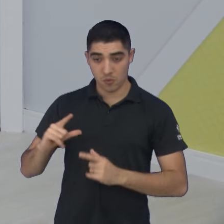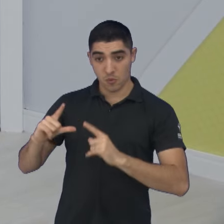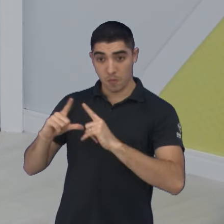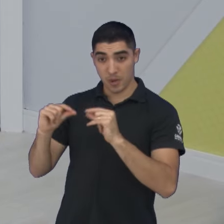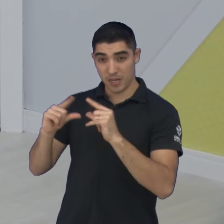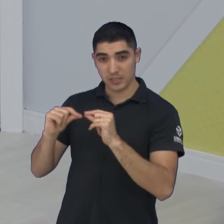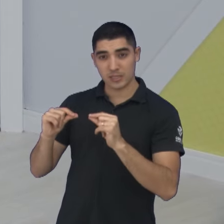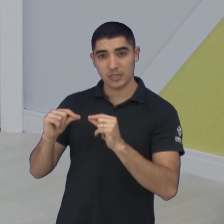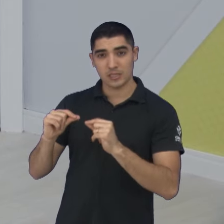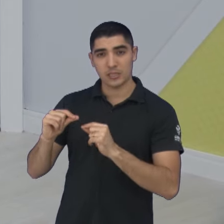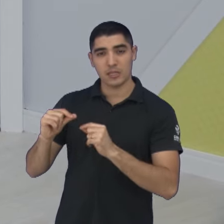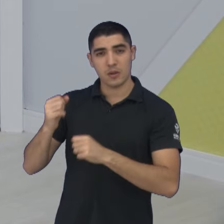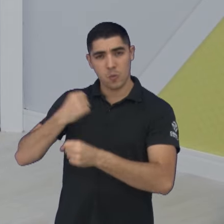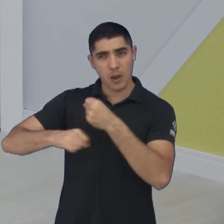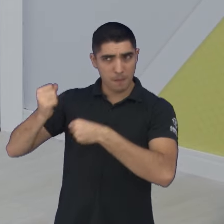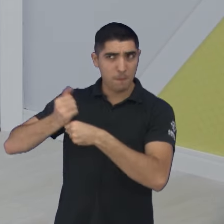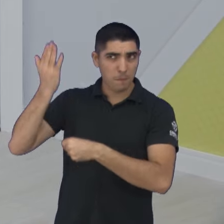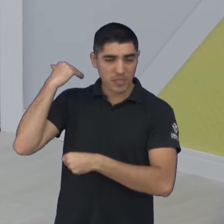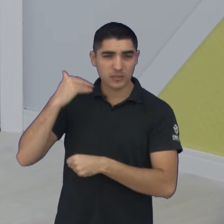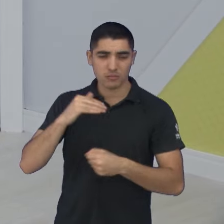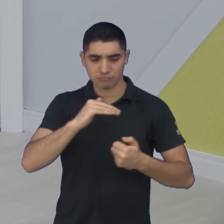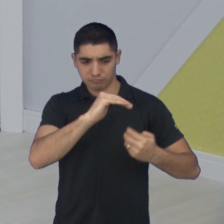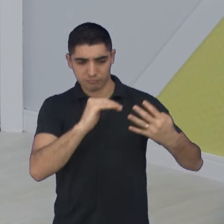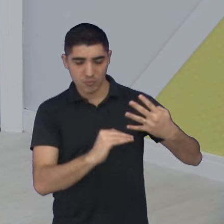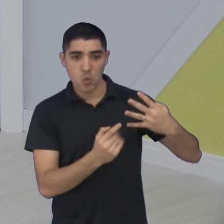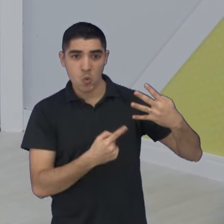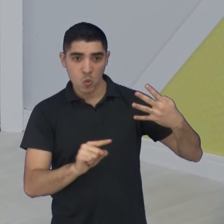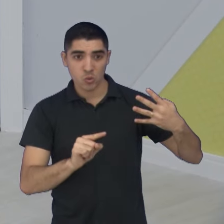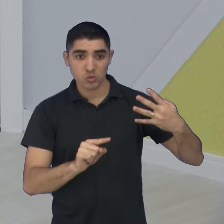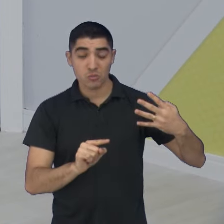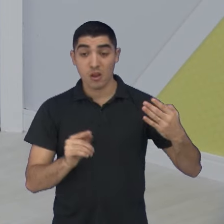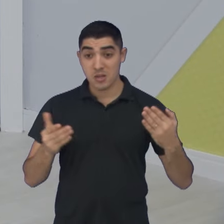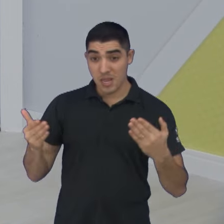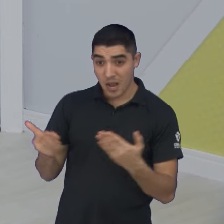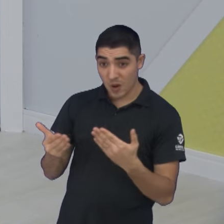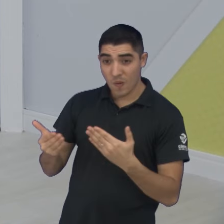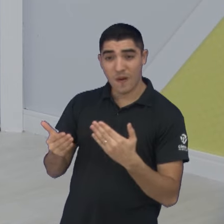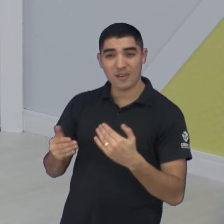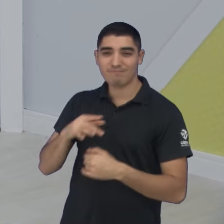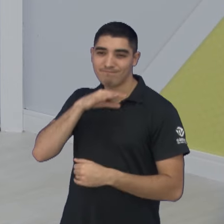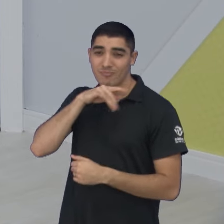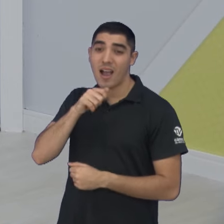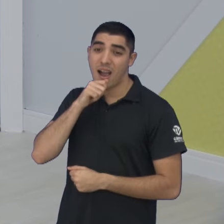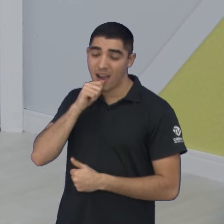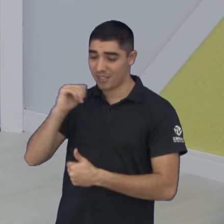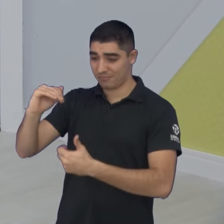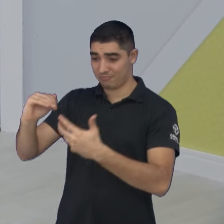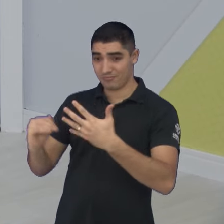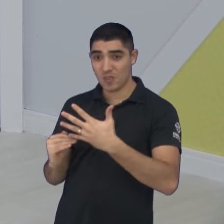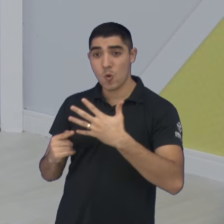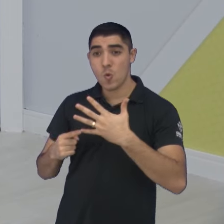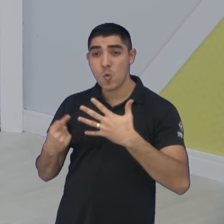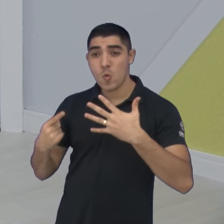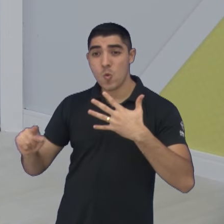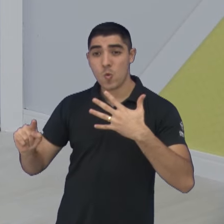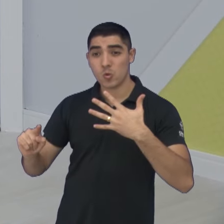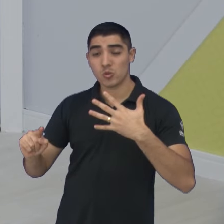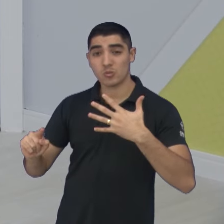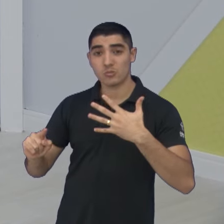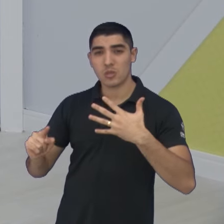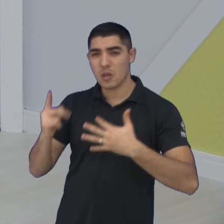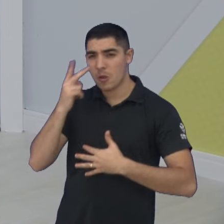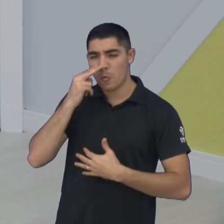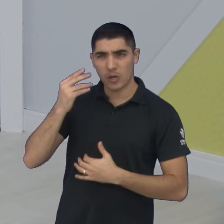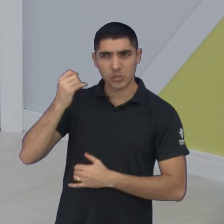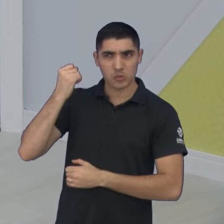terminou mal, o Brasília terminou como lanterna lá. O Brasília já começa mal demais, né? Porque o Brasília, se eu não me engano, teve 13 pontos totais